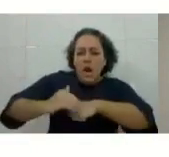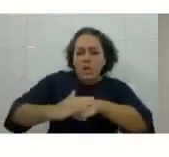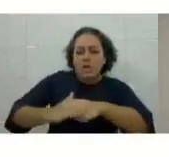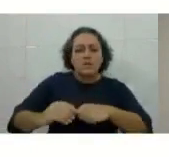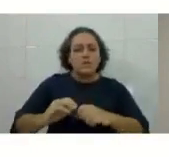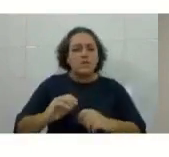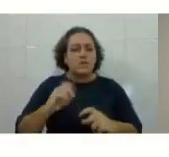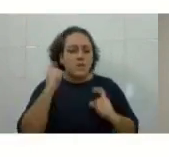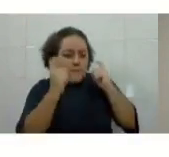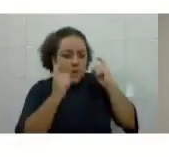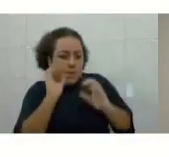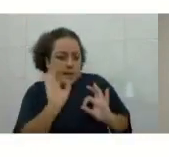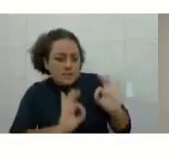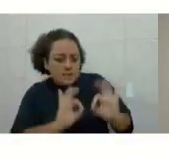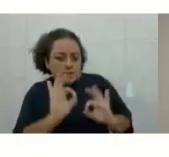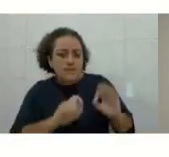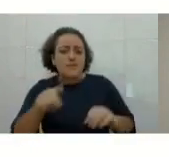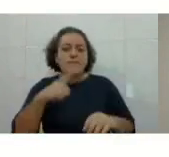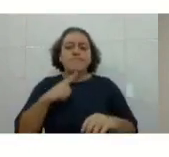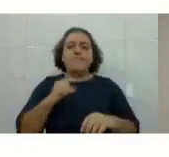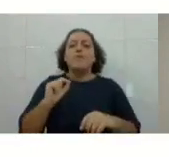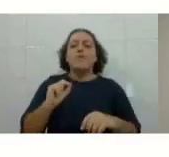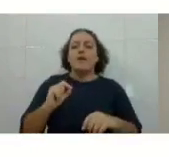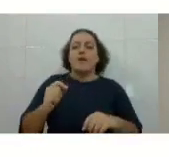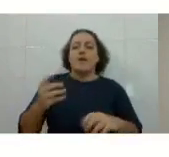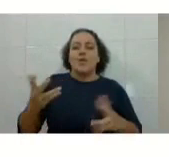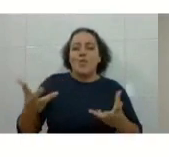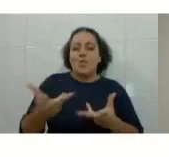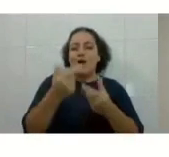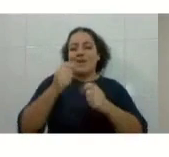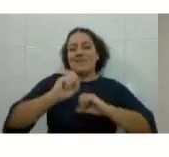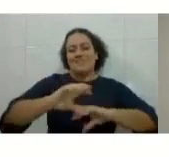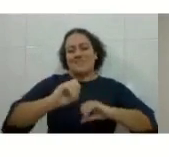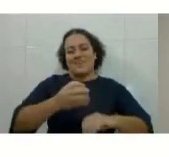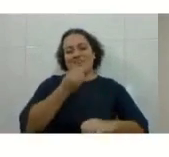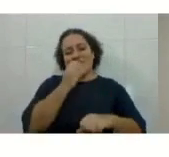acesso a uma educação de muita qualidade. Boa noite a todos.